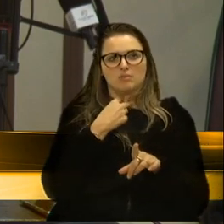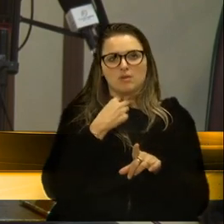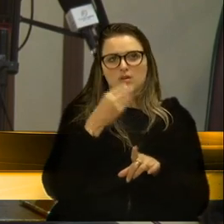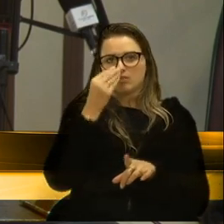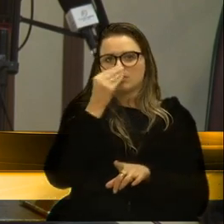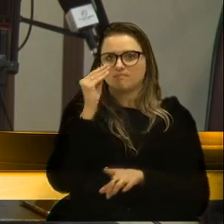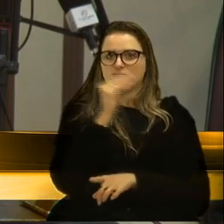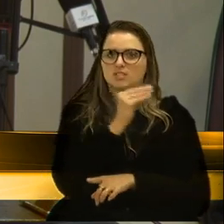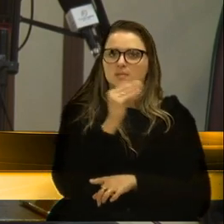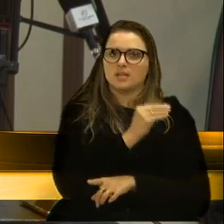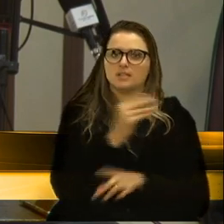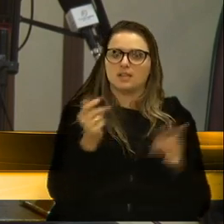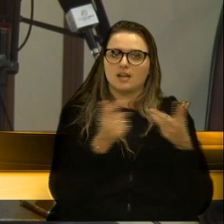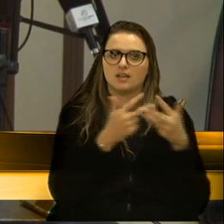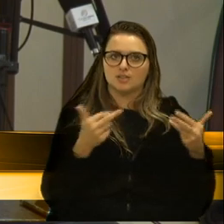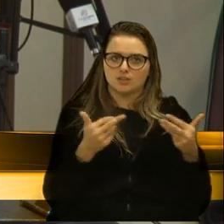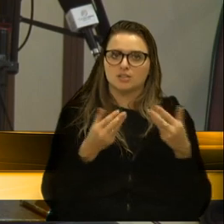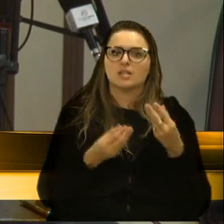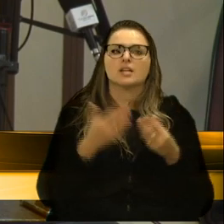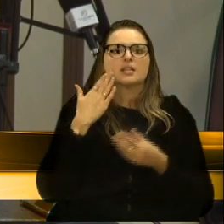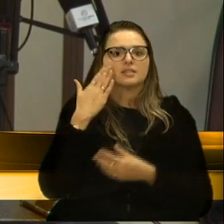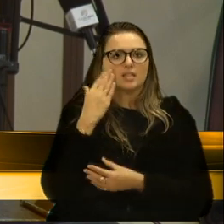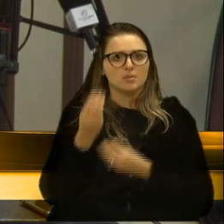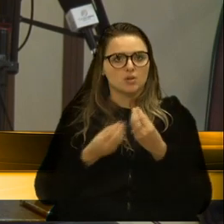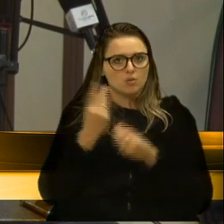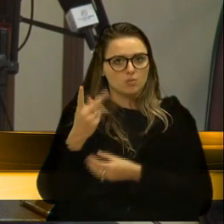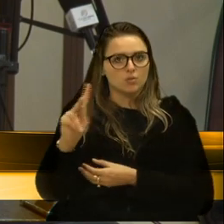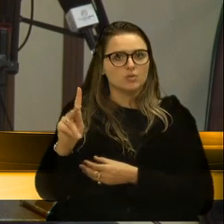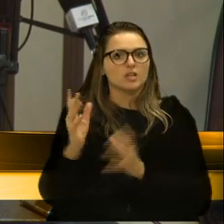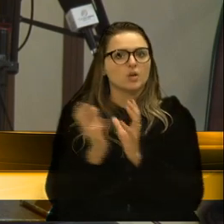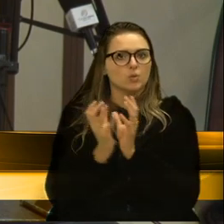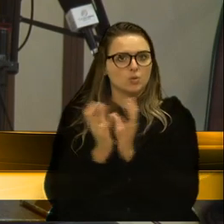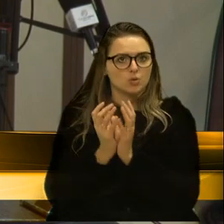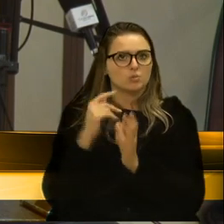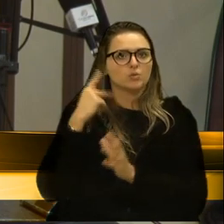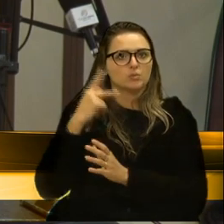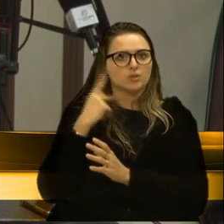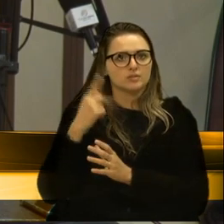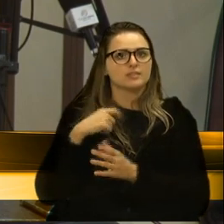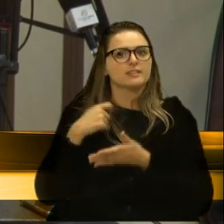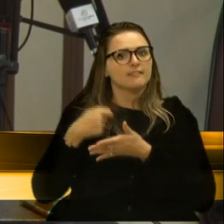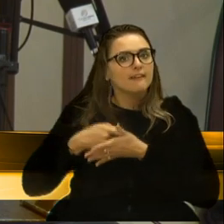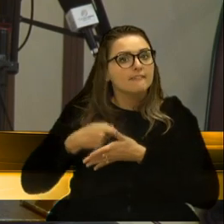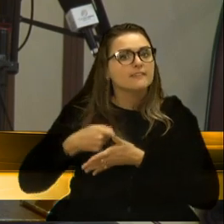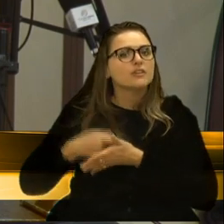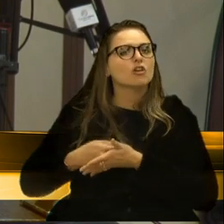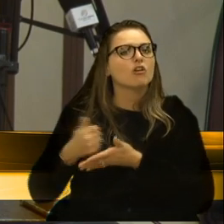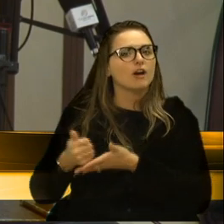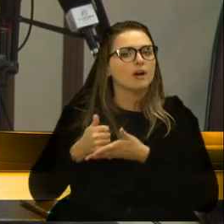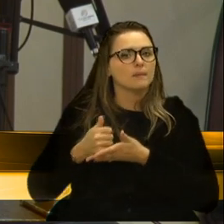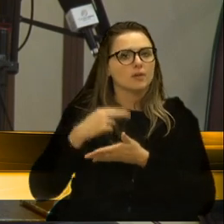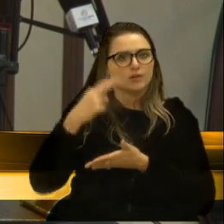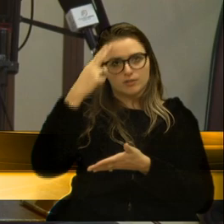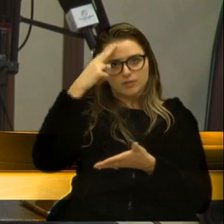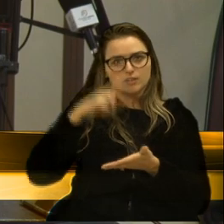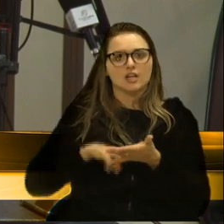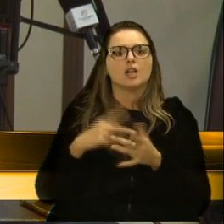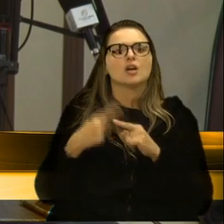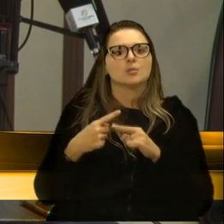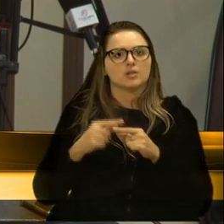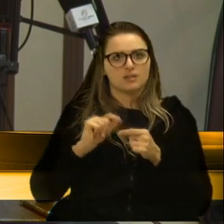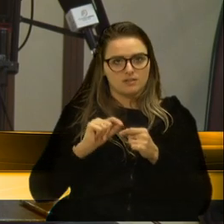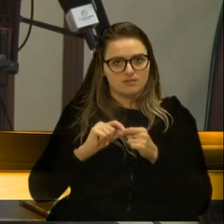não alcança. Vossa Excelência sabe o quanto seu partido tentou buscar o apoio do deputado Neri, porque ele faz uma política diferenciada.